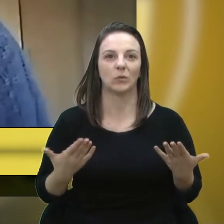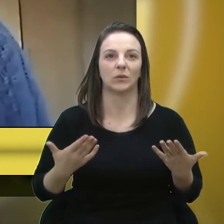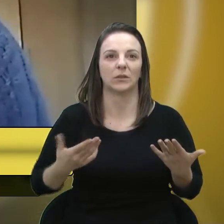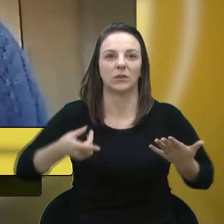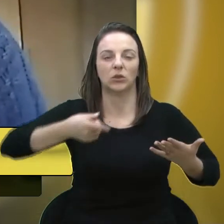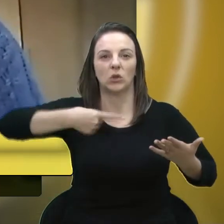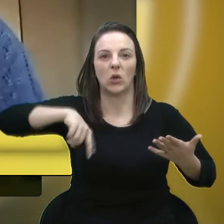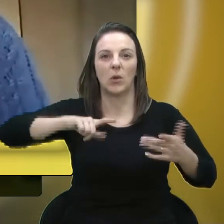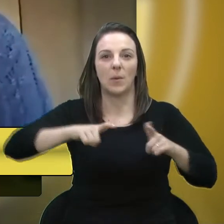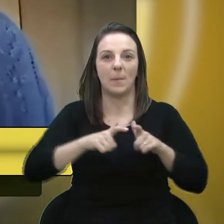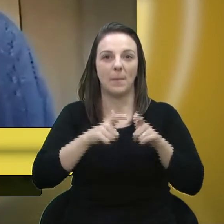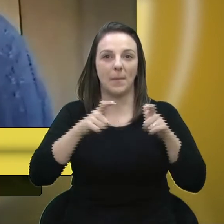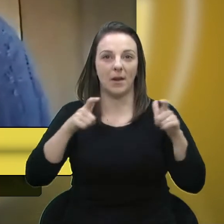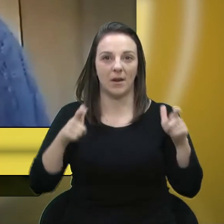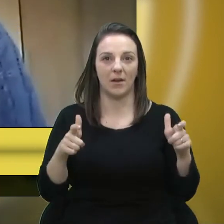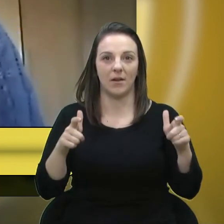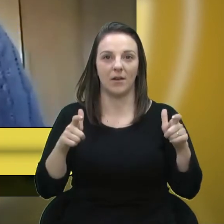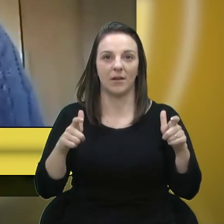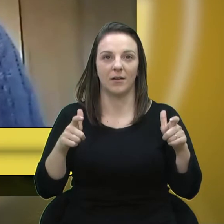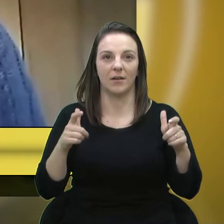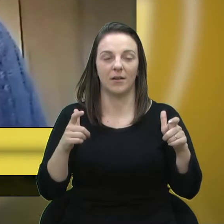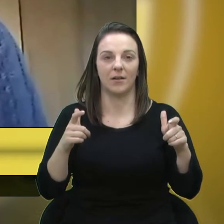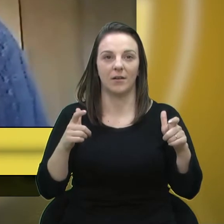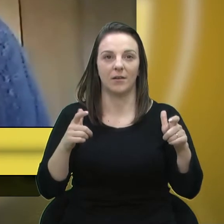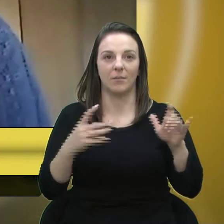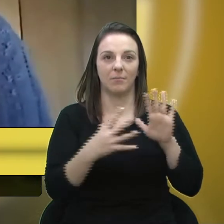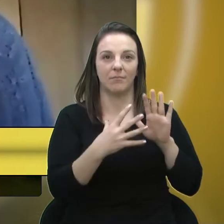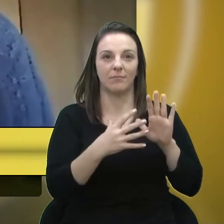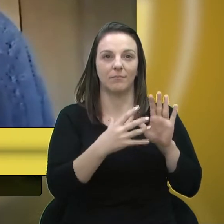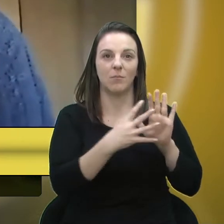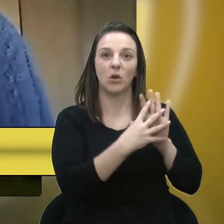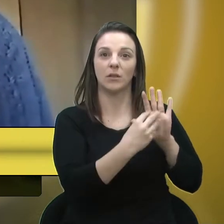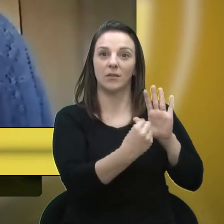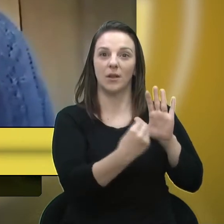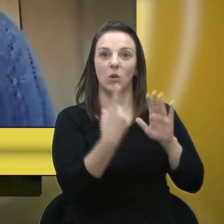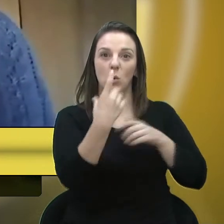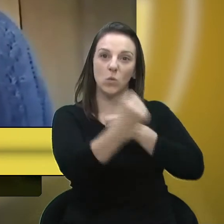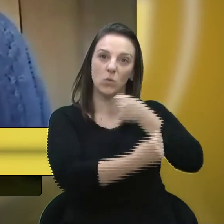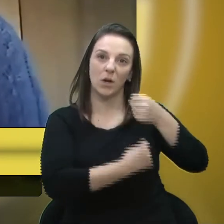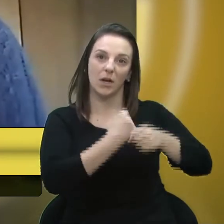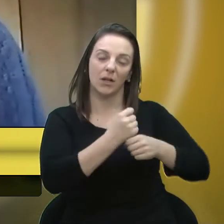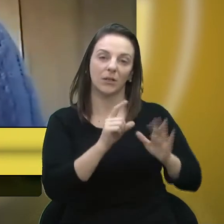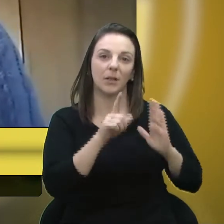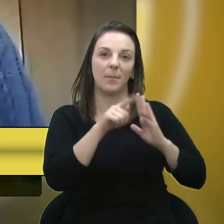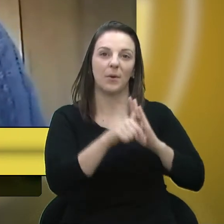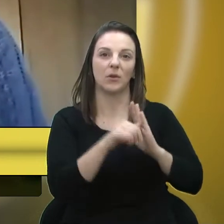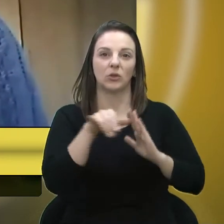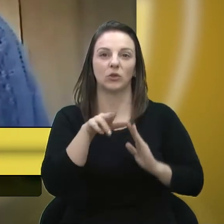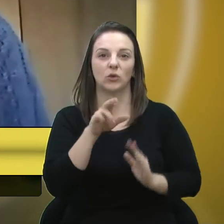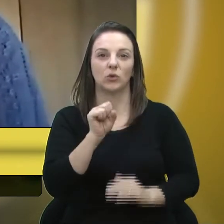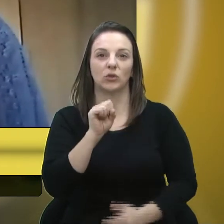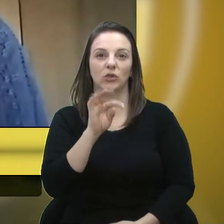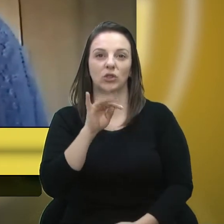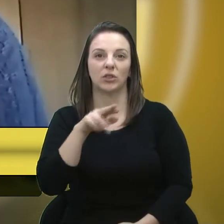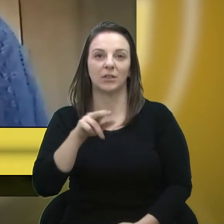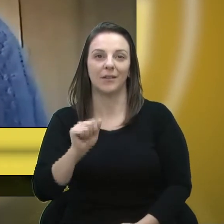exemplo aqui, pós um ano da morte da Justina Onze, em meio a uma pandemia, nós vemos a importância de